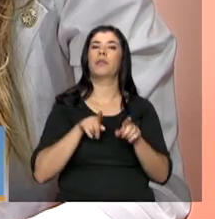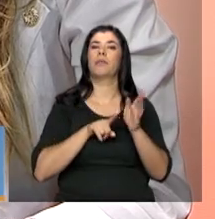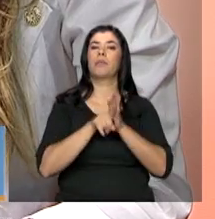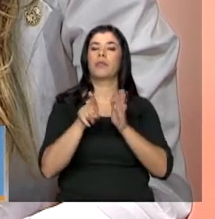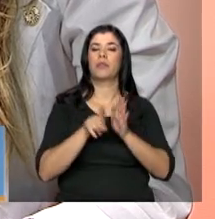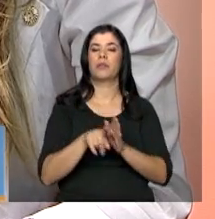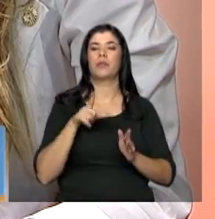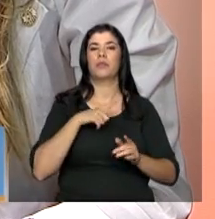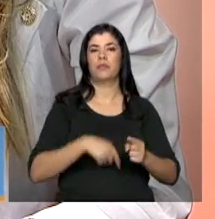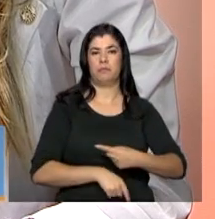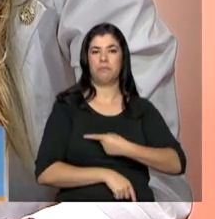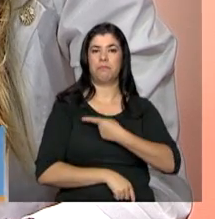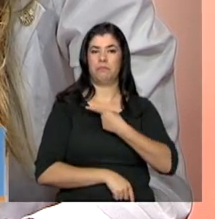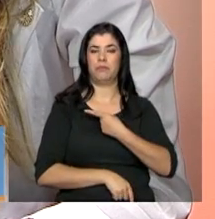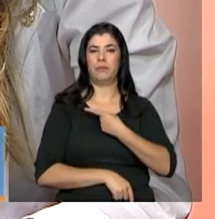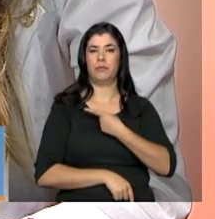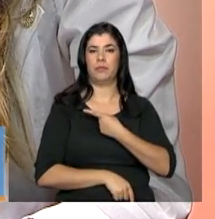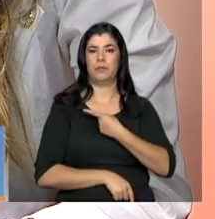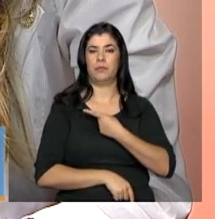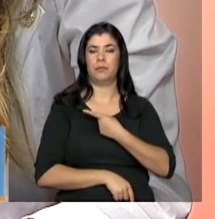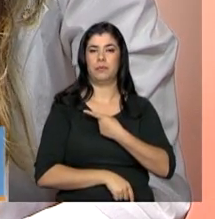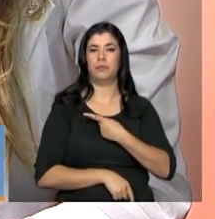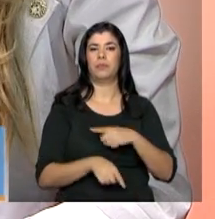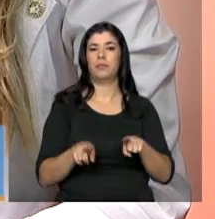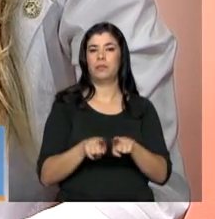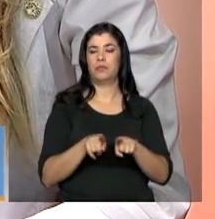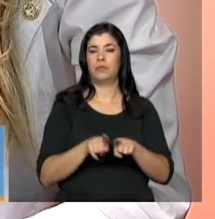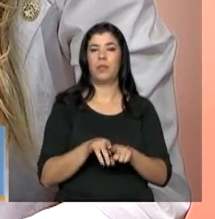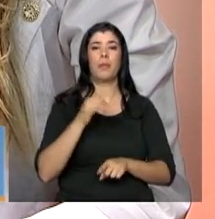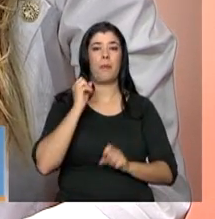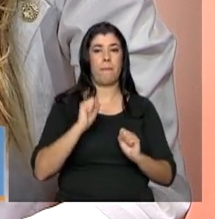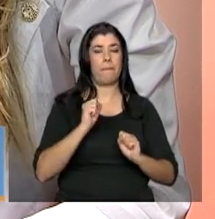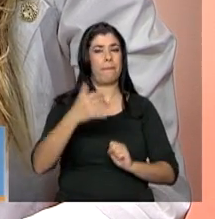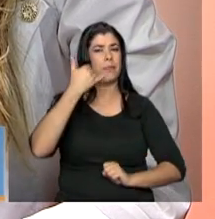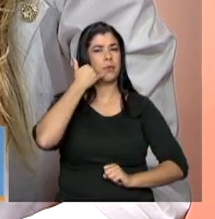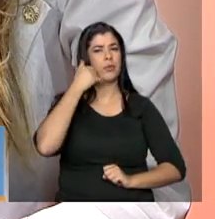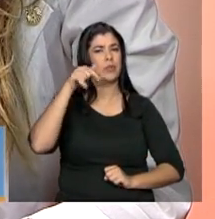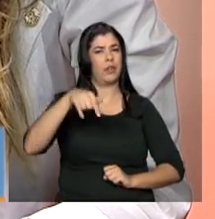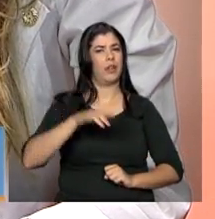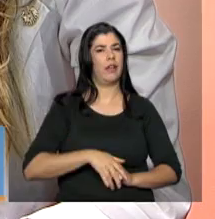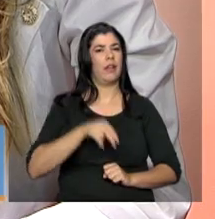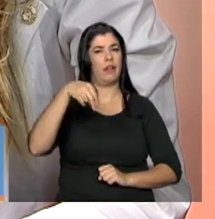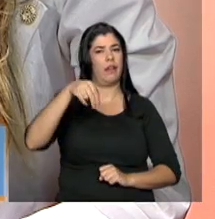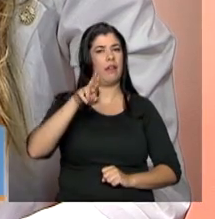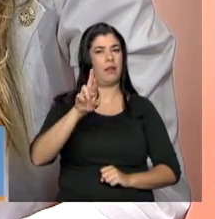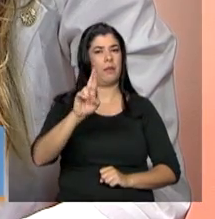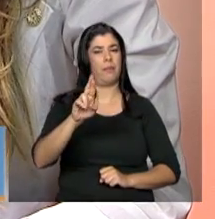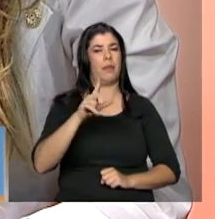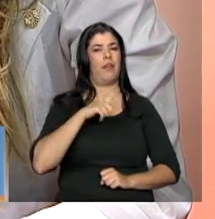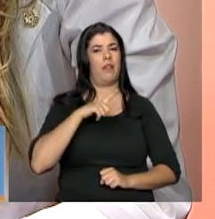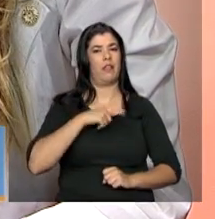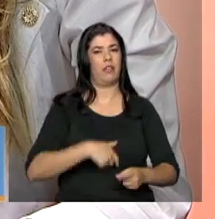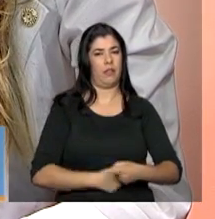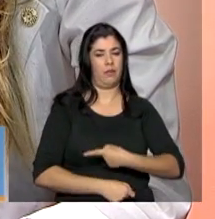.mds.gov.br. Os telefones da NBR são 061-3799